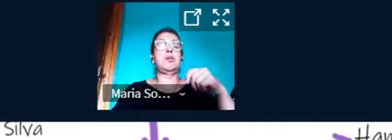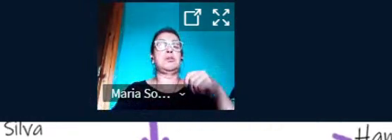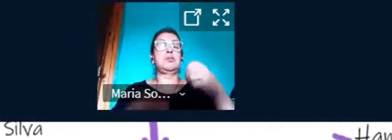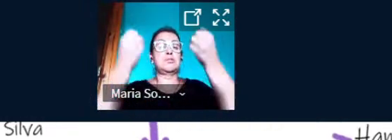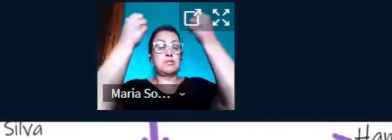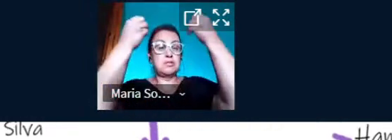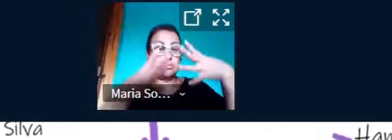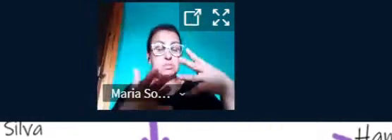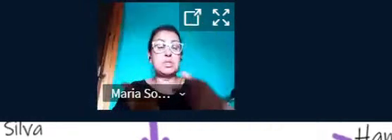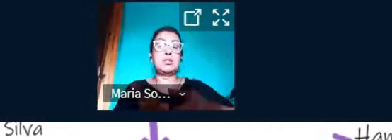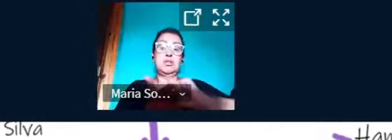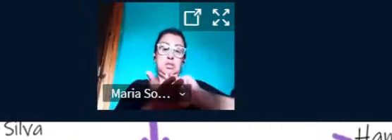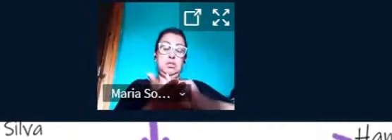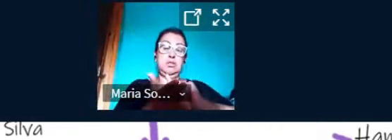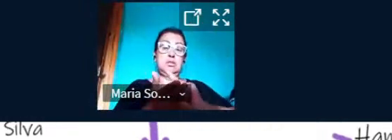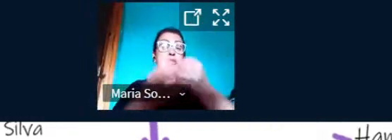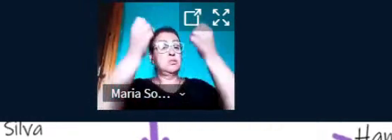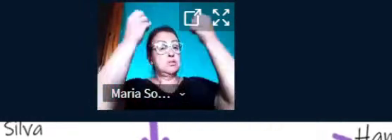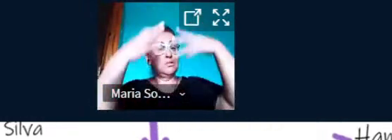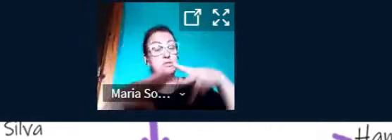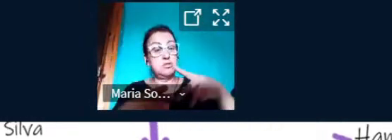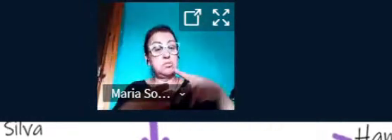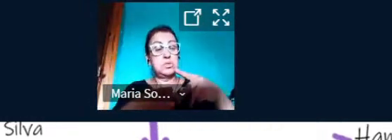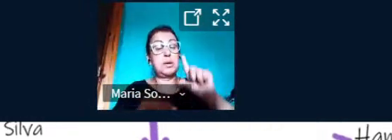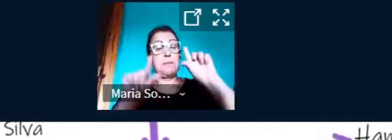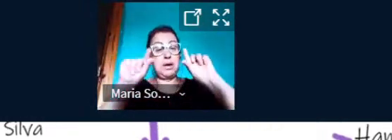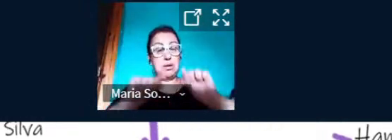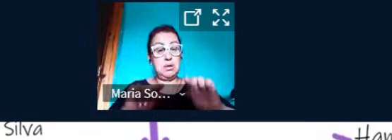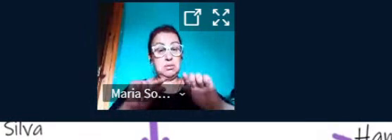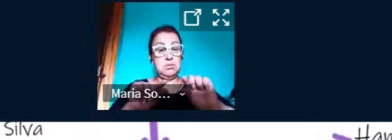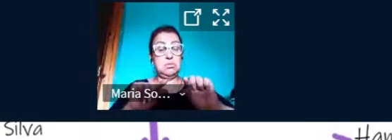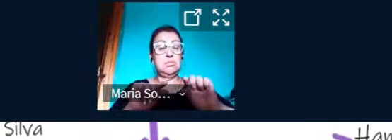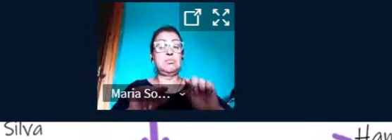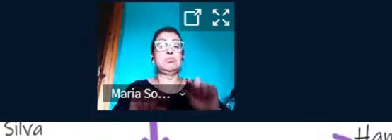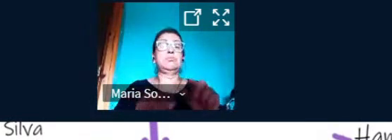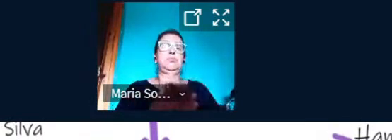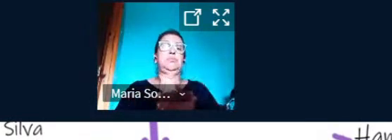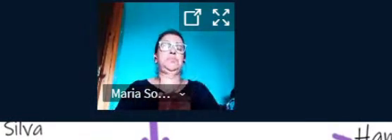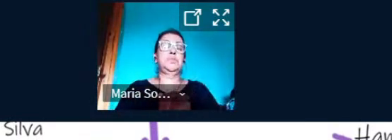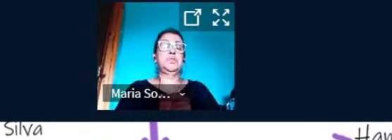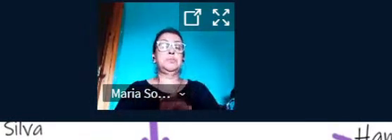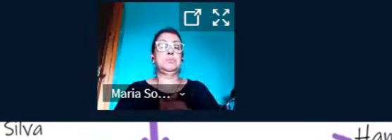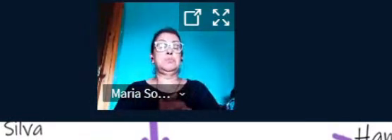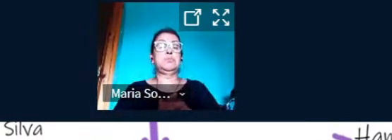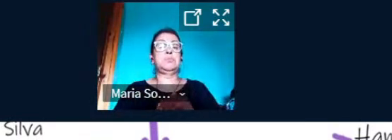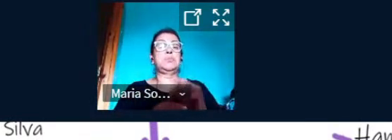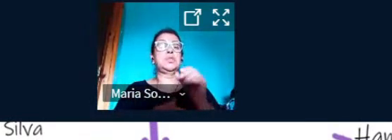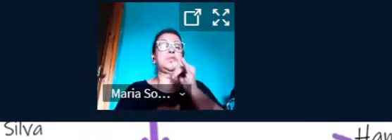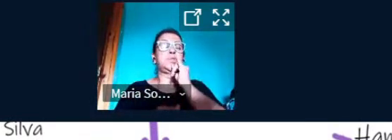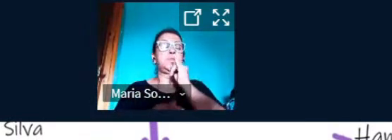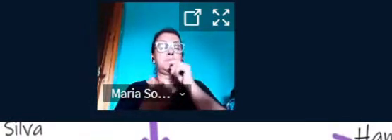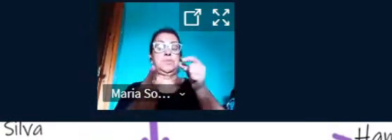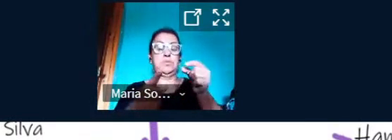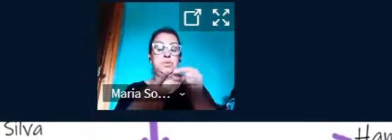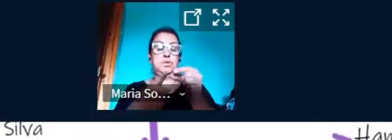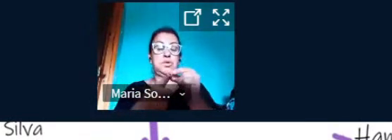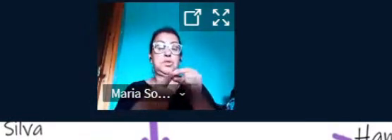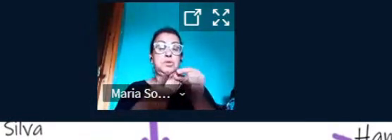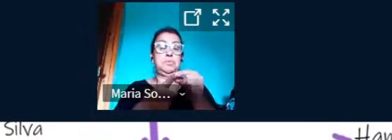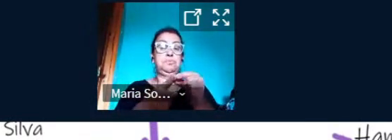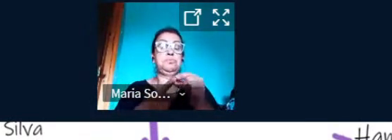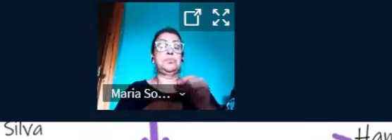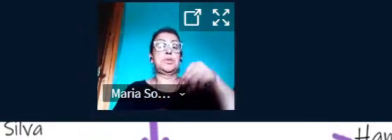errar. Os tipos de Ambiente Makers que existem são, Os Sackerspace, no qual a produção é voltada à eletrônica e à programação. Os